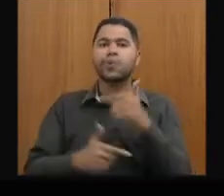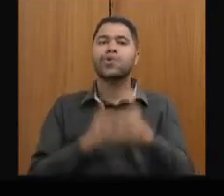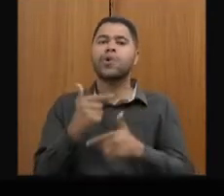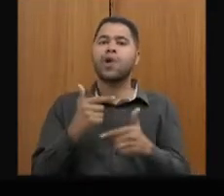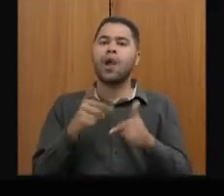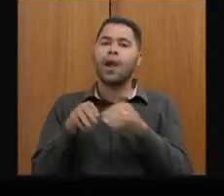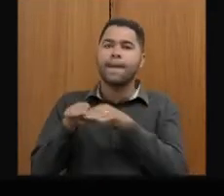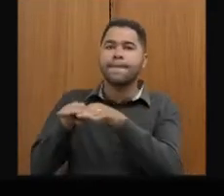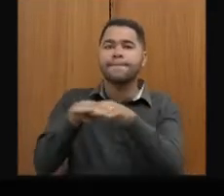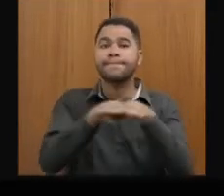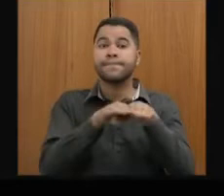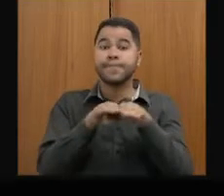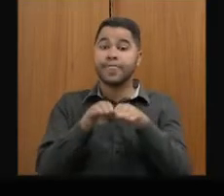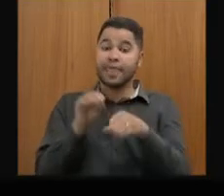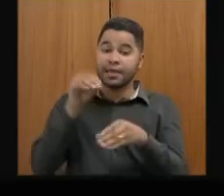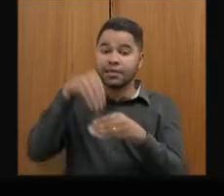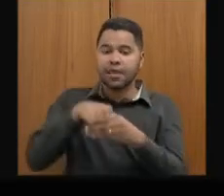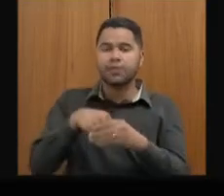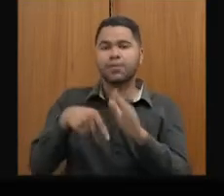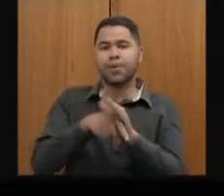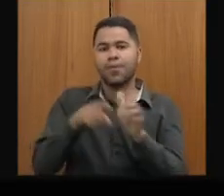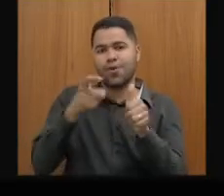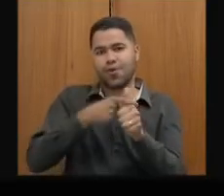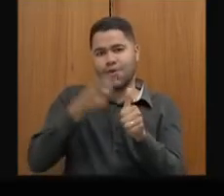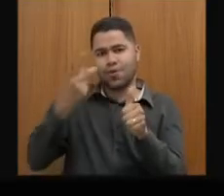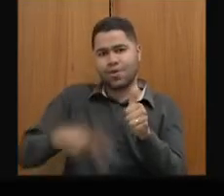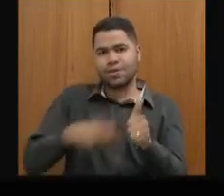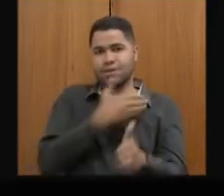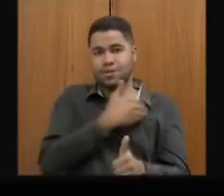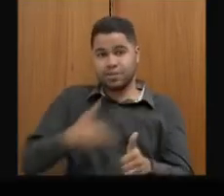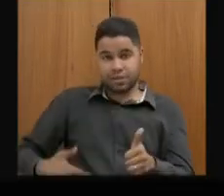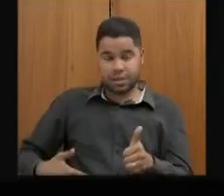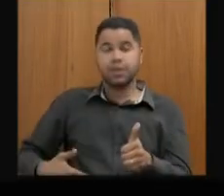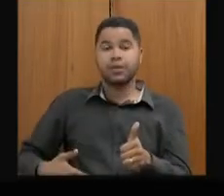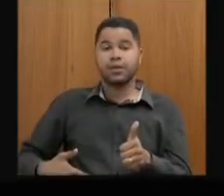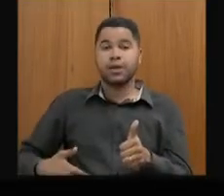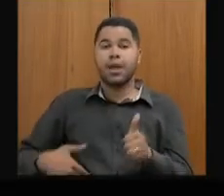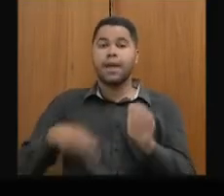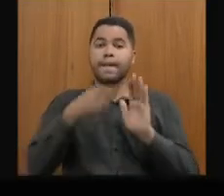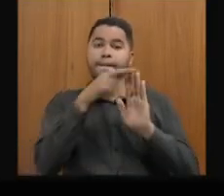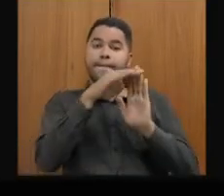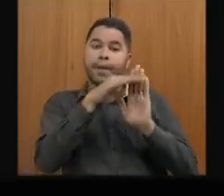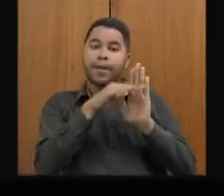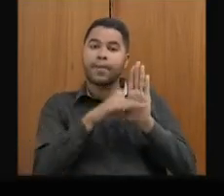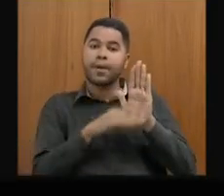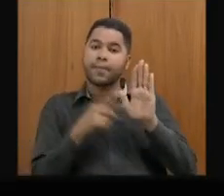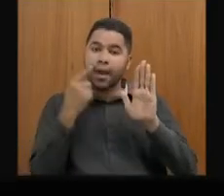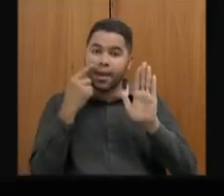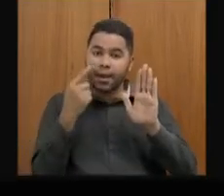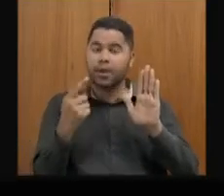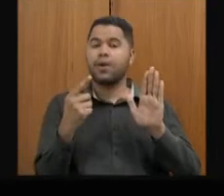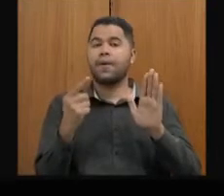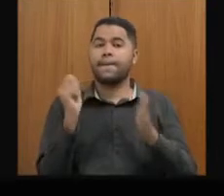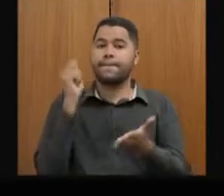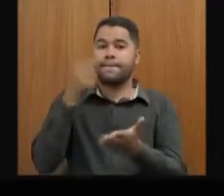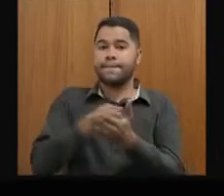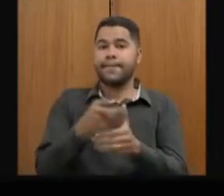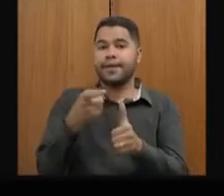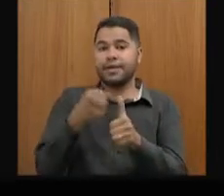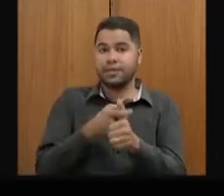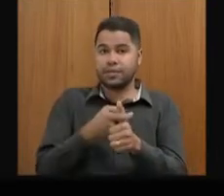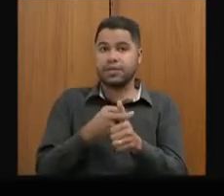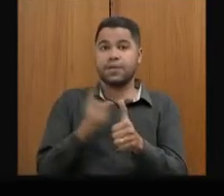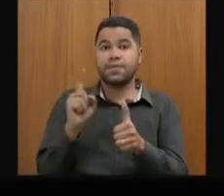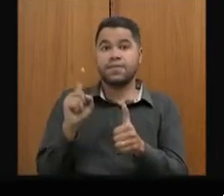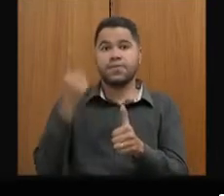equacionamento dessa dívida dentro das contas do Estado. Então, esse regime de recuperação prevê o pagamento da dívida. No